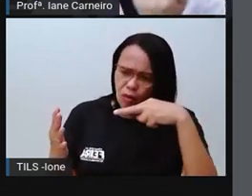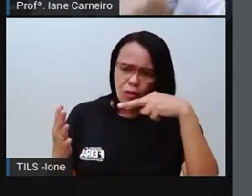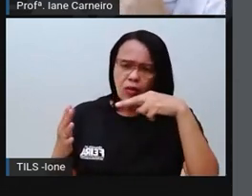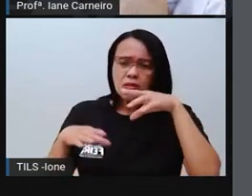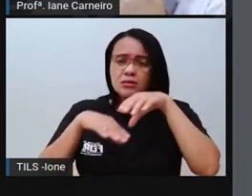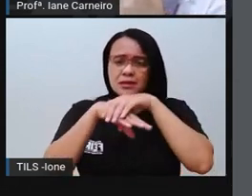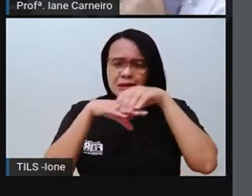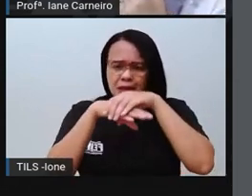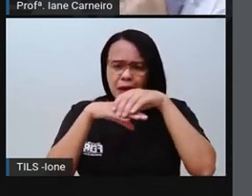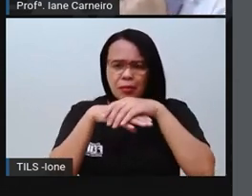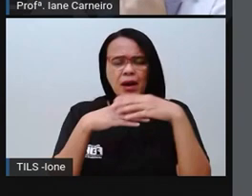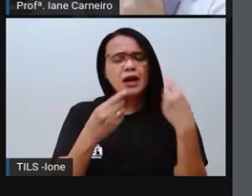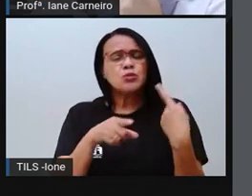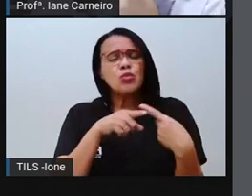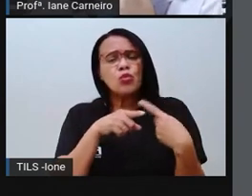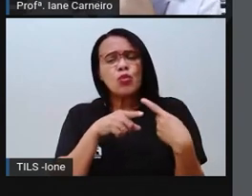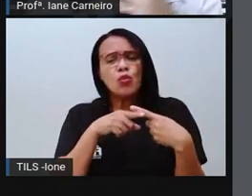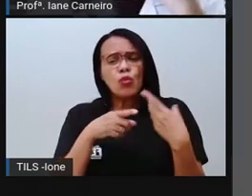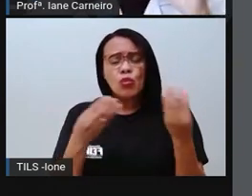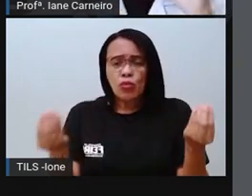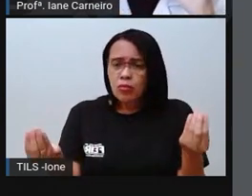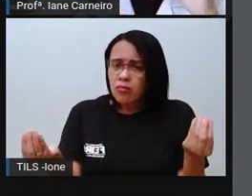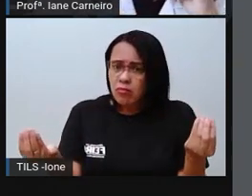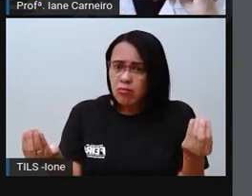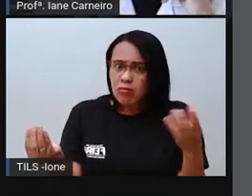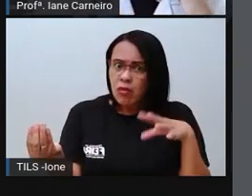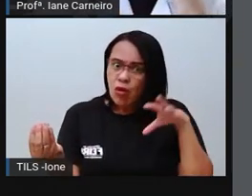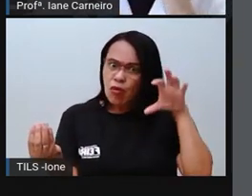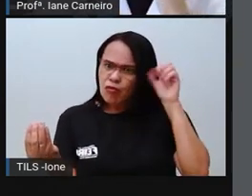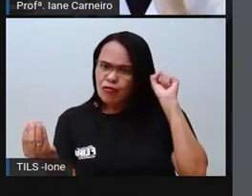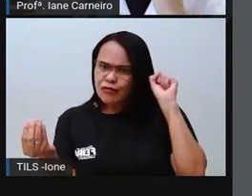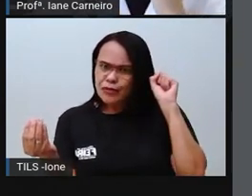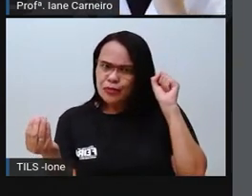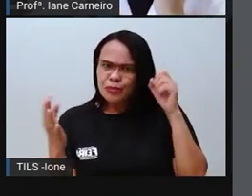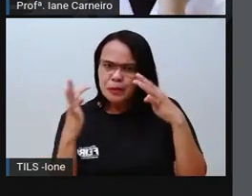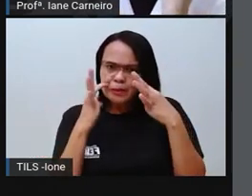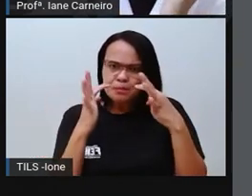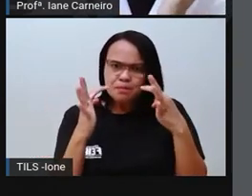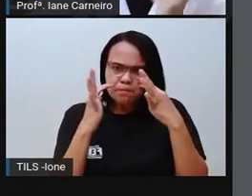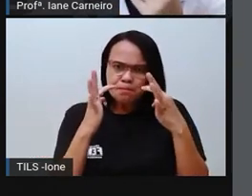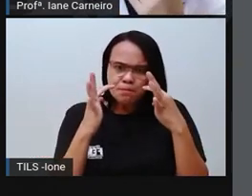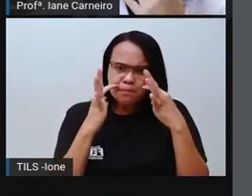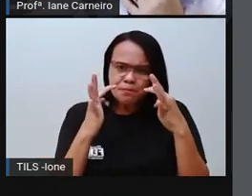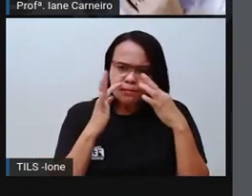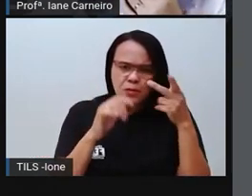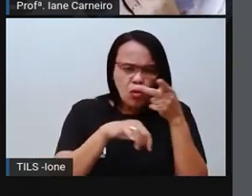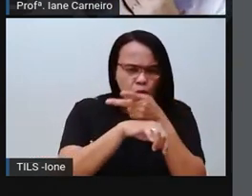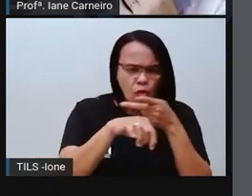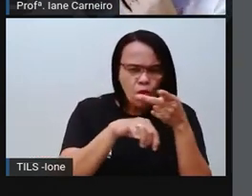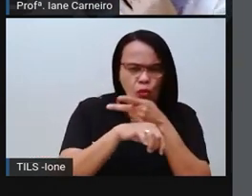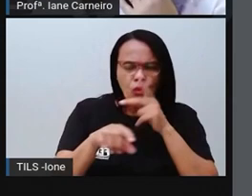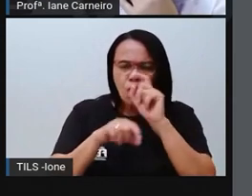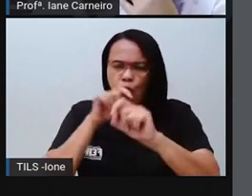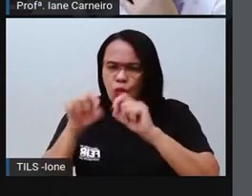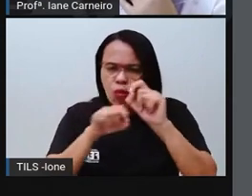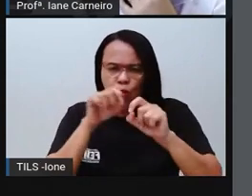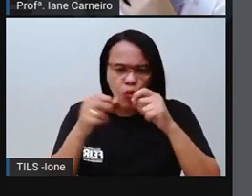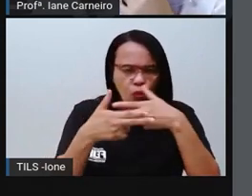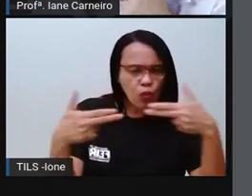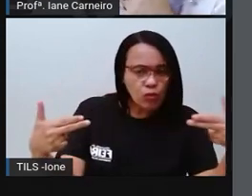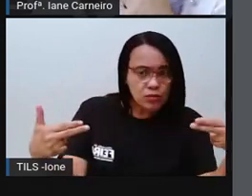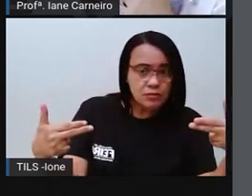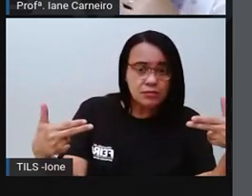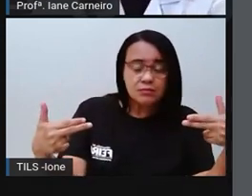esse sapato para quê? Será que ela ouviu algum ruído? Será que ela está procurando alguma coisa?